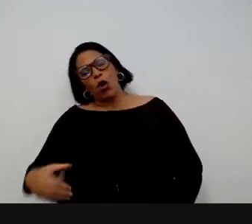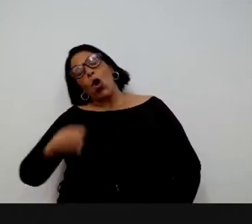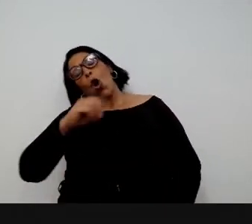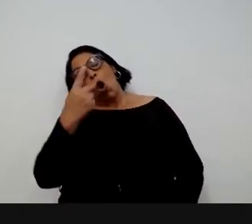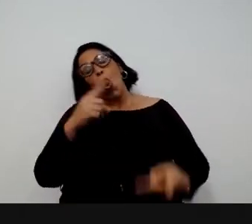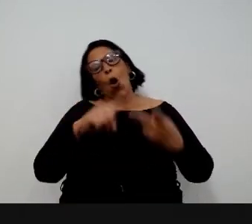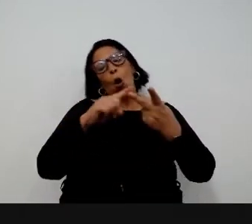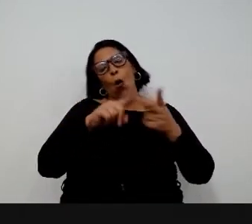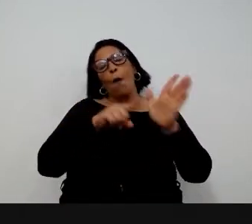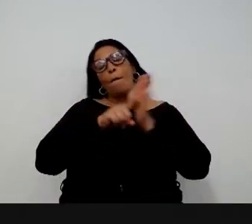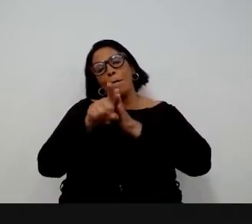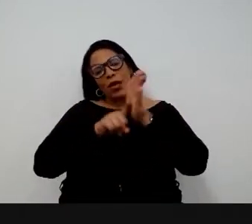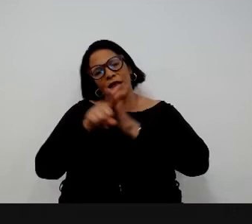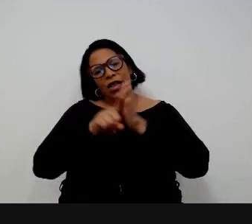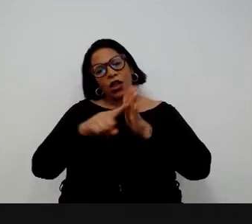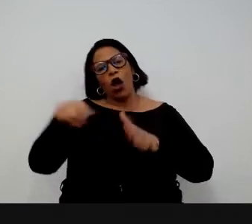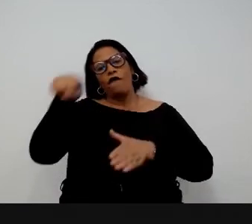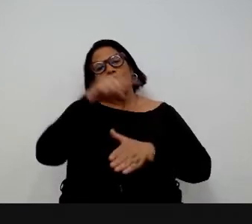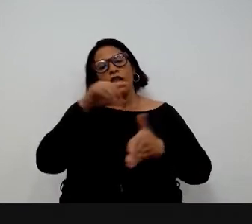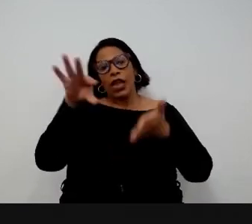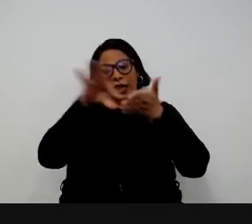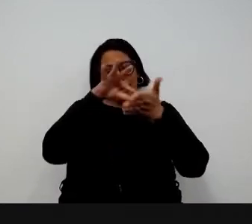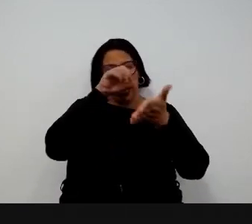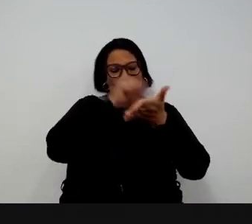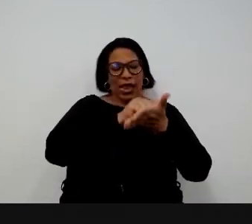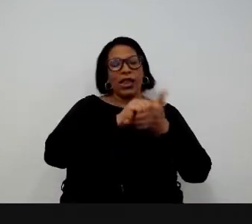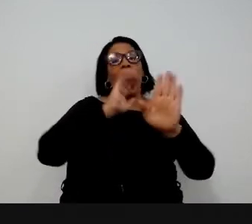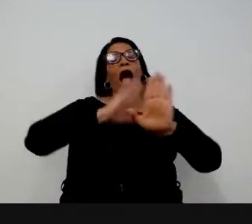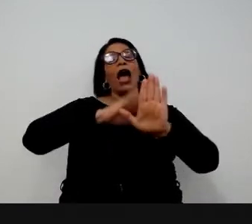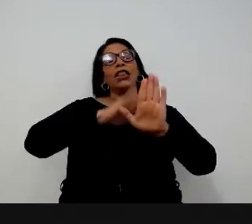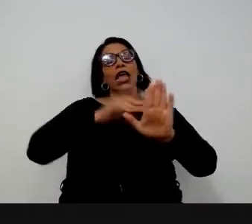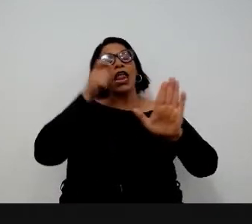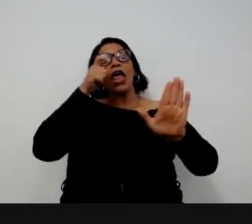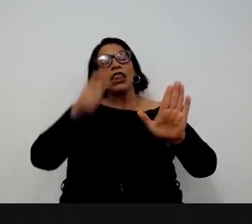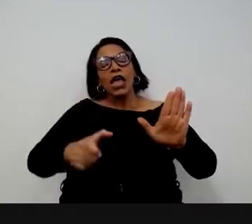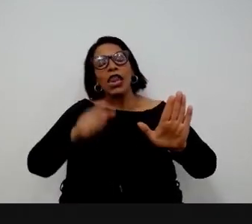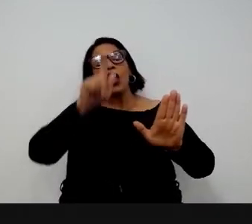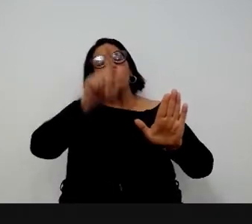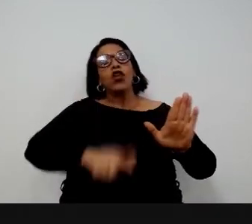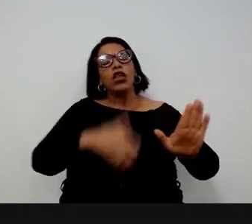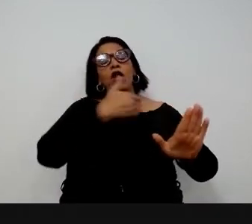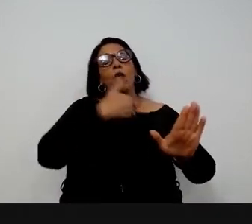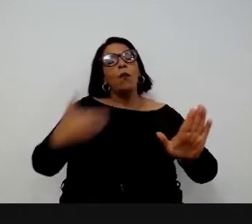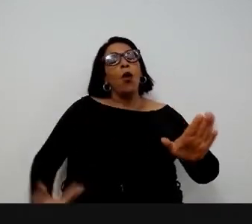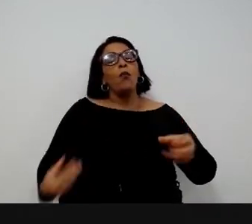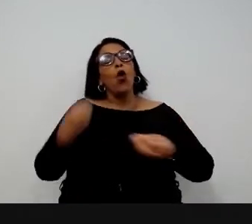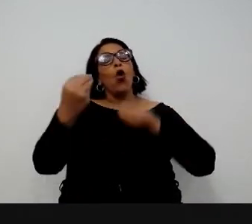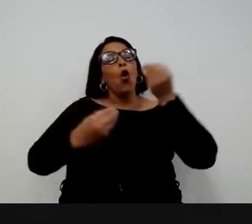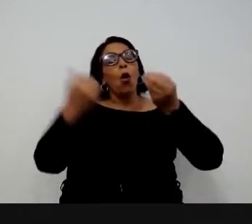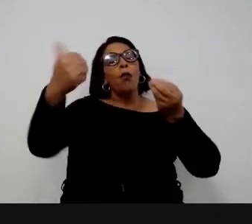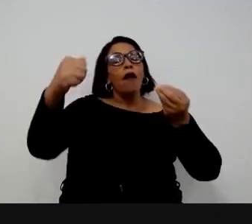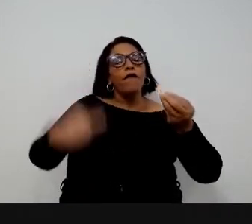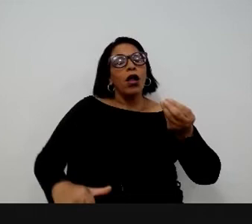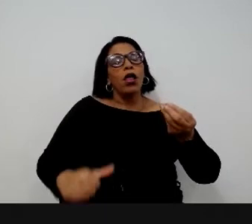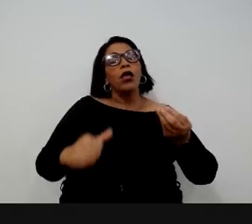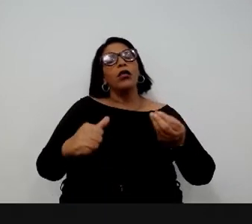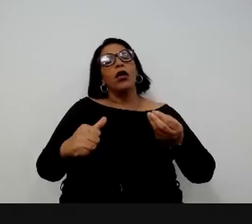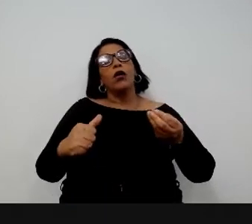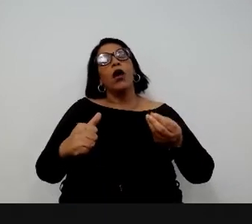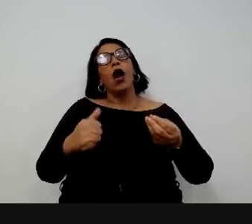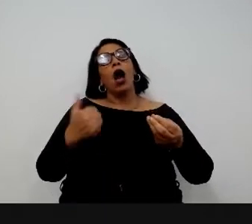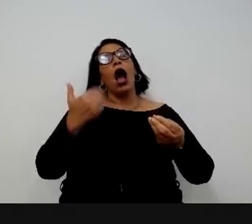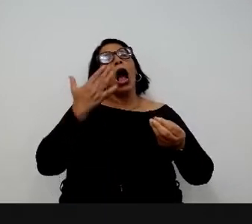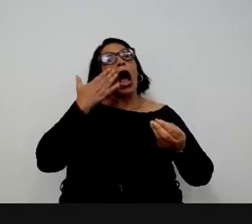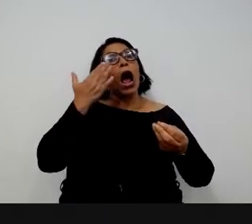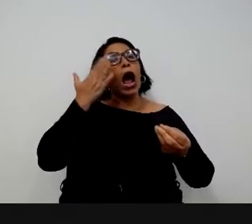pesquisador, coloque as suas áreas de interesse. Você é um gestor público, você quer ter uma política avaliada, então você quer que algum pesquisador se interesse pela sua